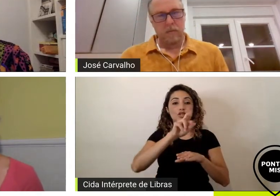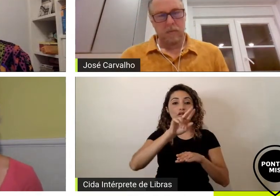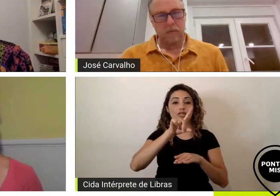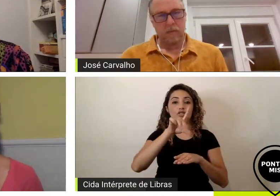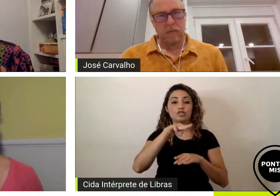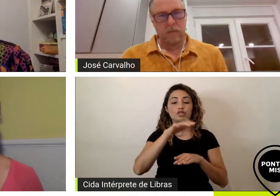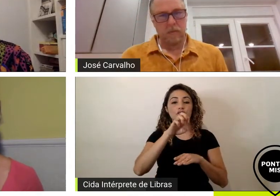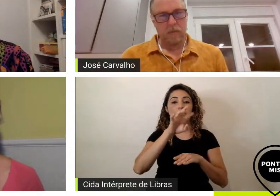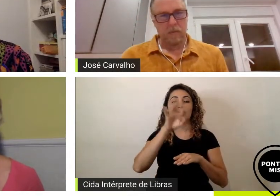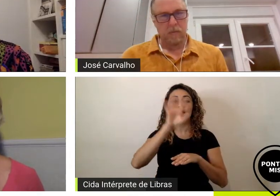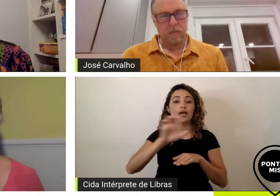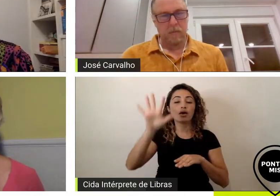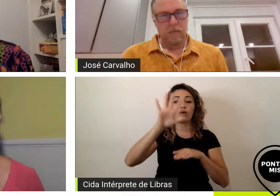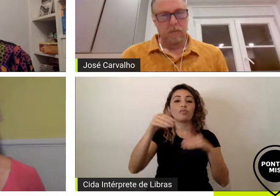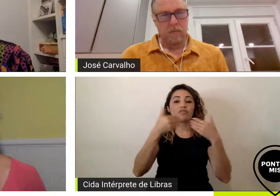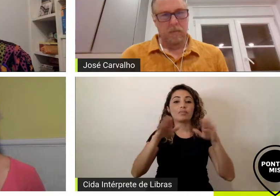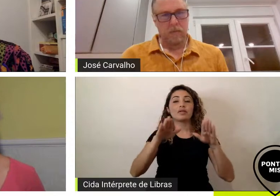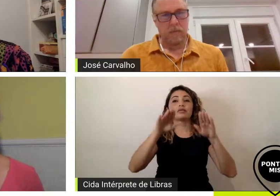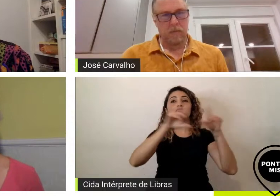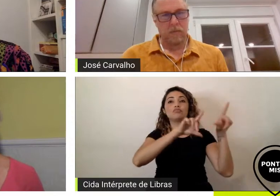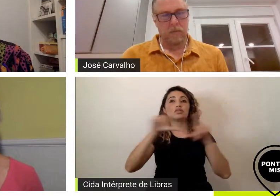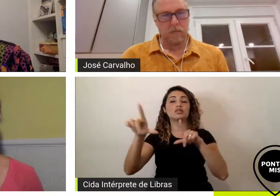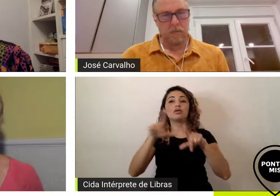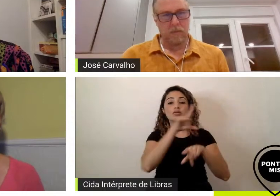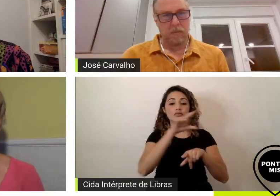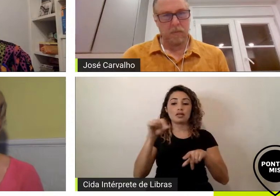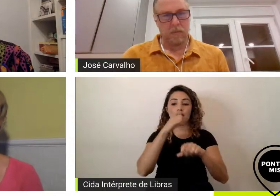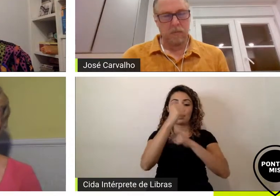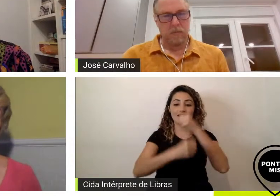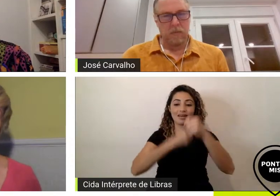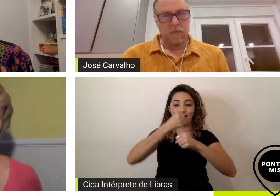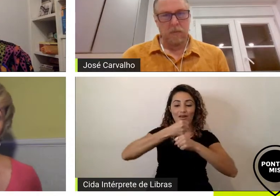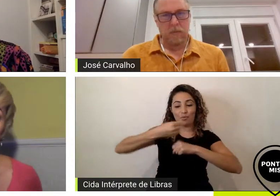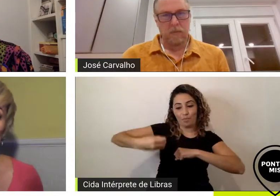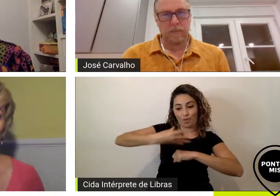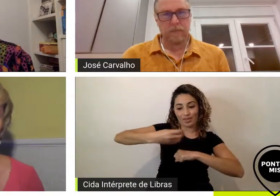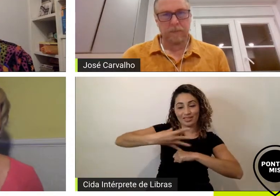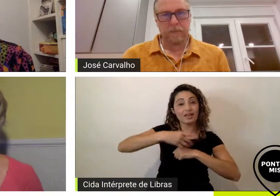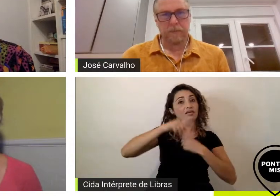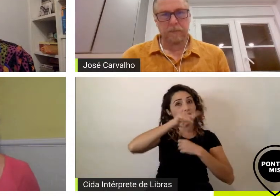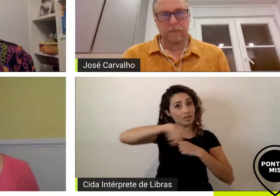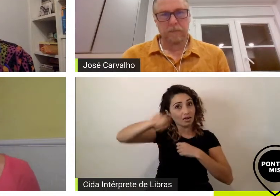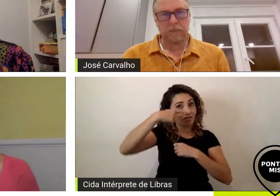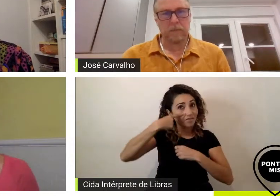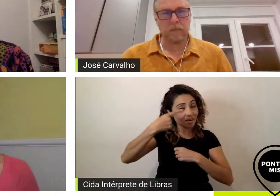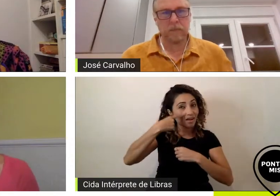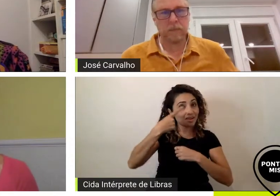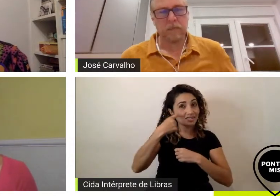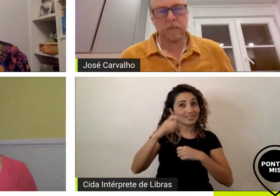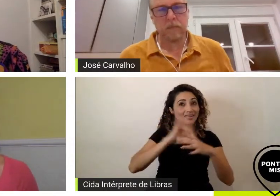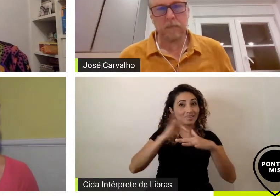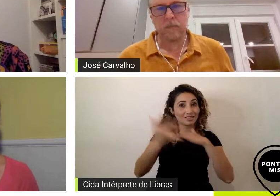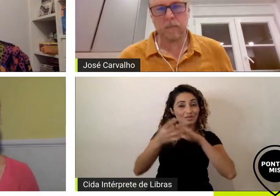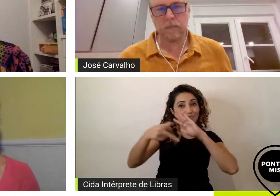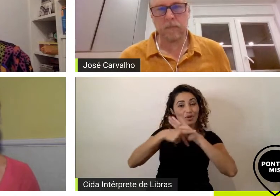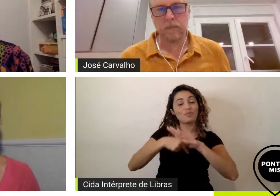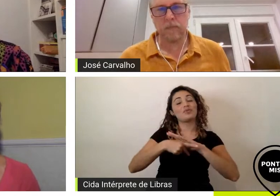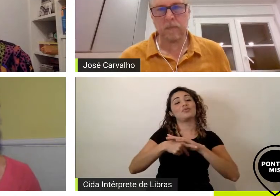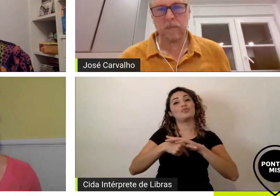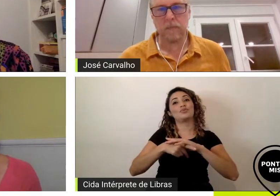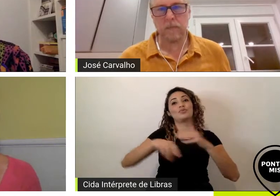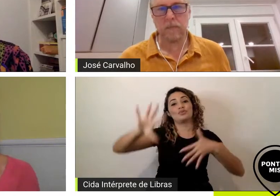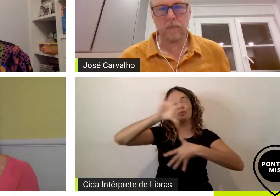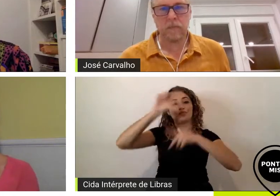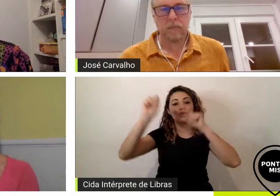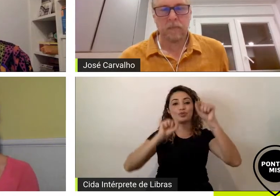100 anos modernos dia 2 de junho então fique ligado fique sempre nas redes aí do Pontos Mis do Mis aí você sabe de